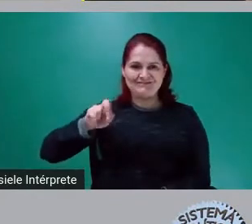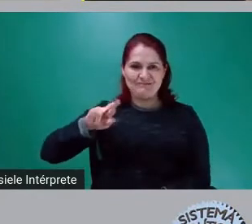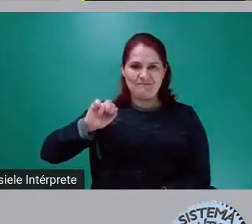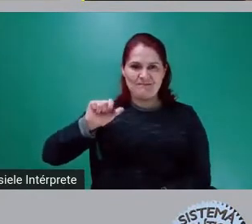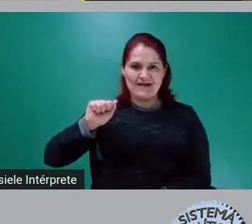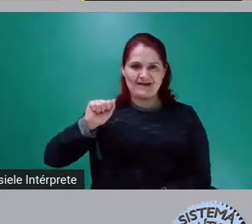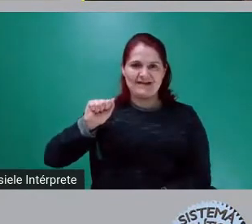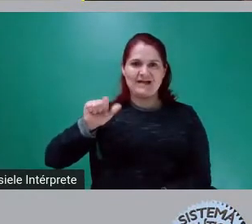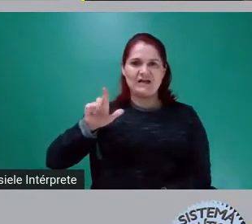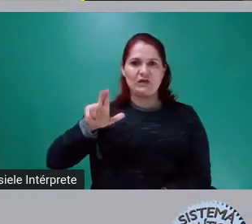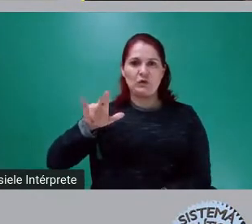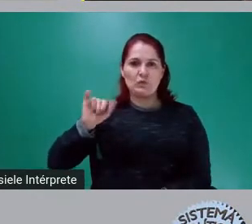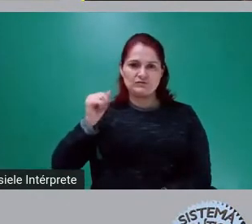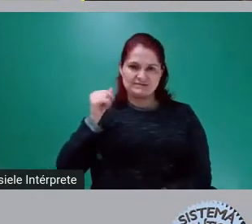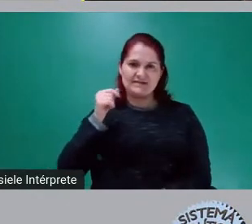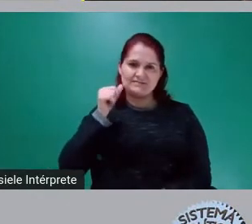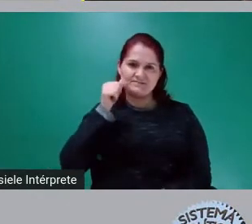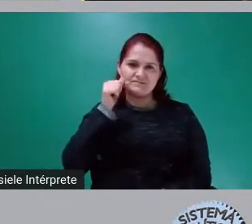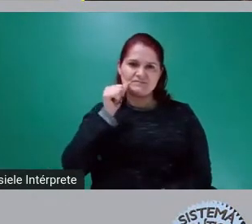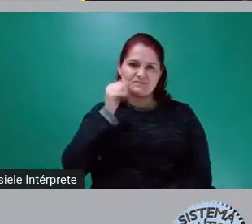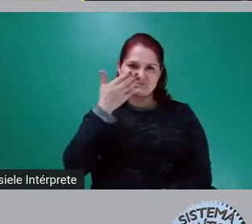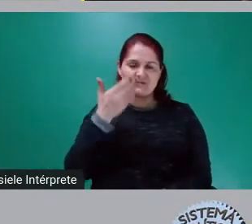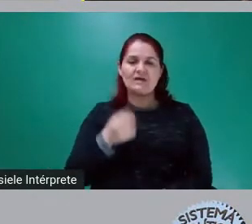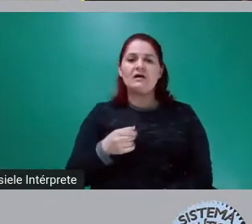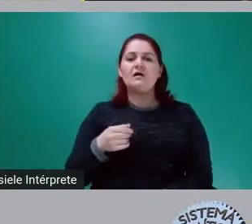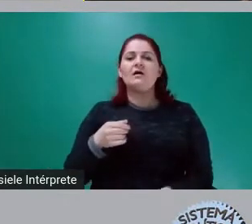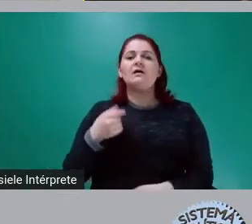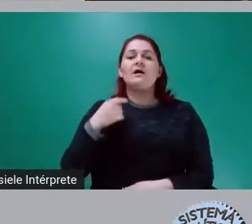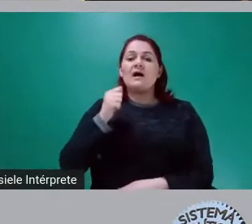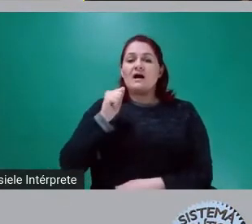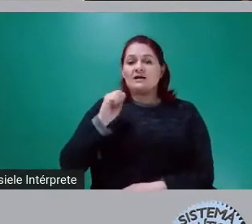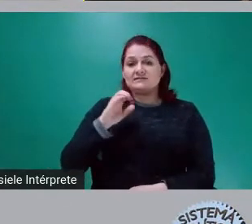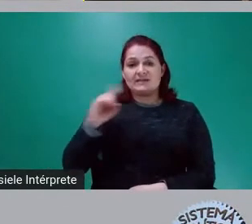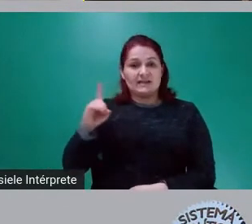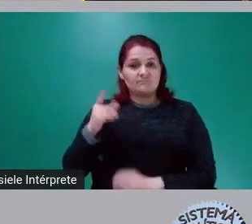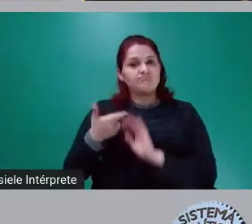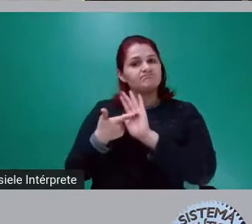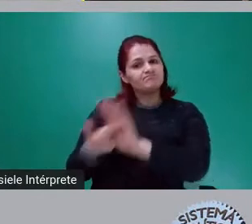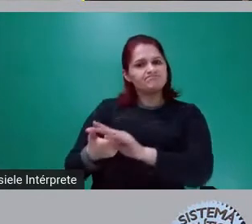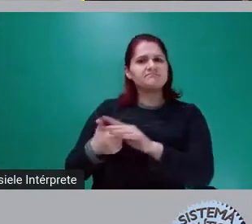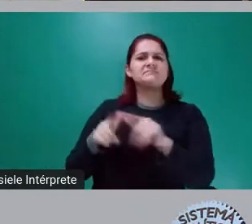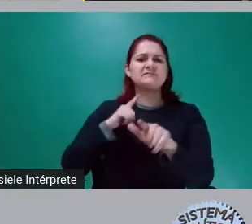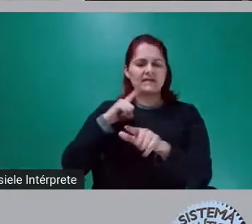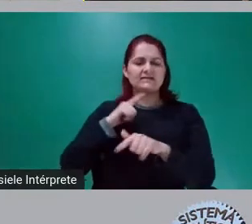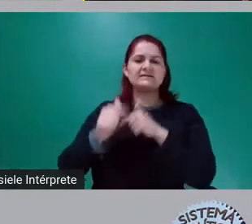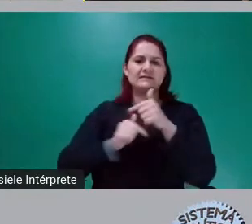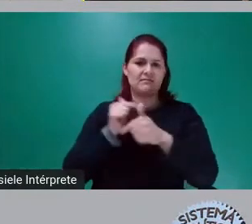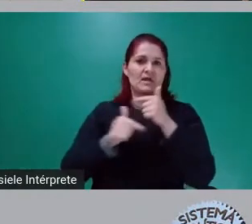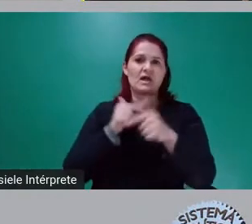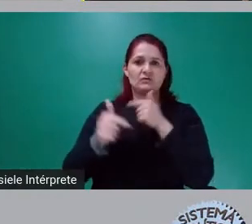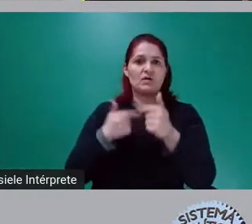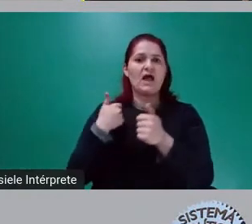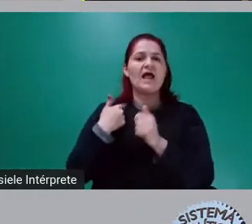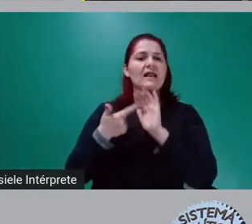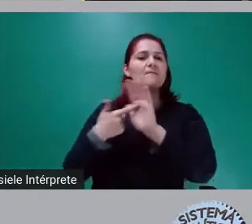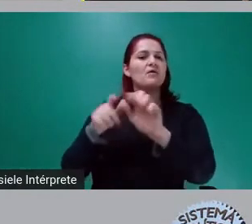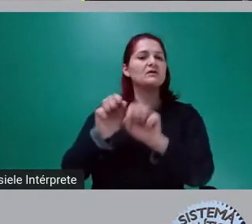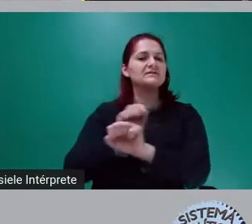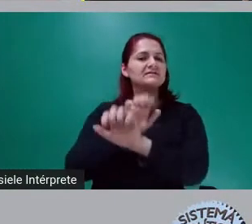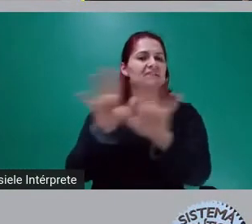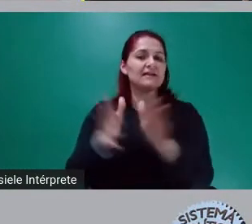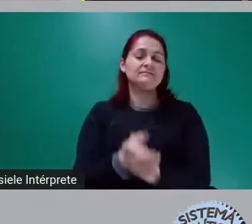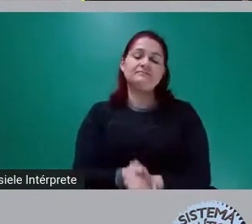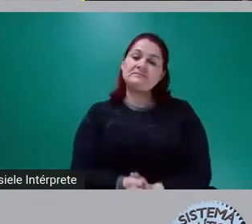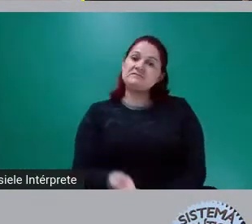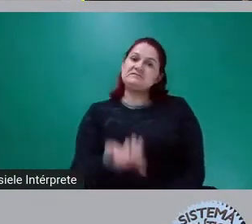não sozinha, com toda a equipe da Auditoria Cidadã, mostrando isso. Bom, com isso, como eu me atropelei aqui, eu